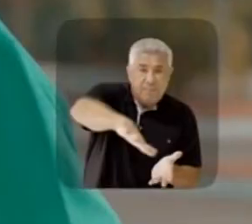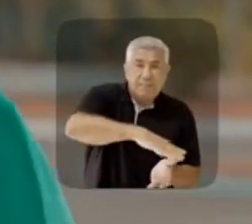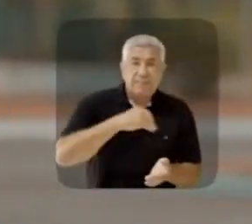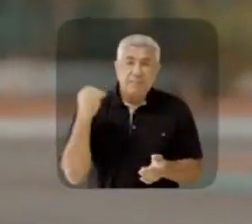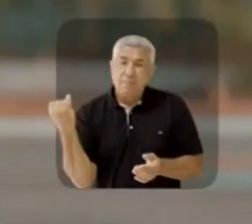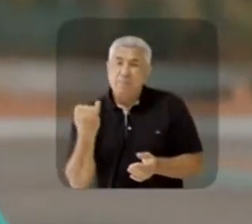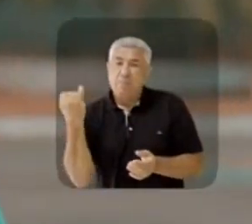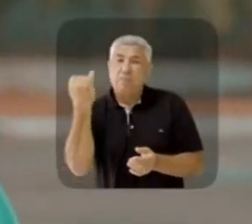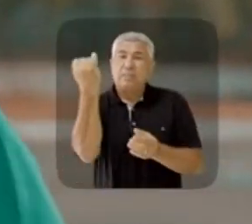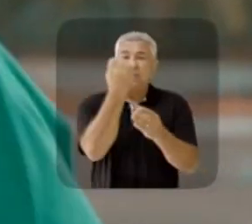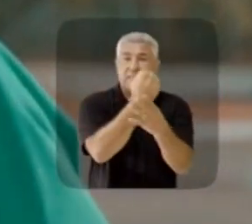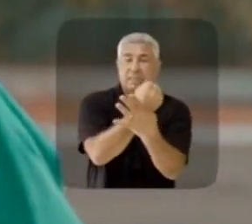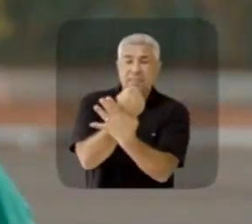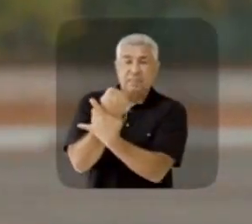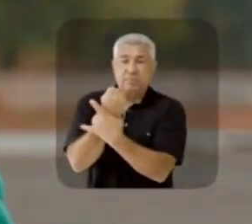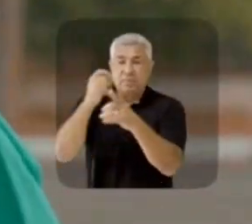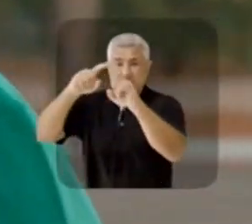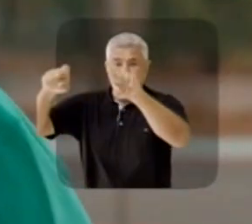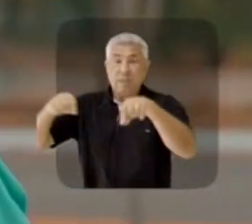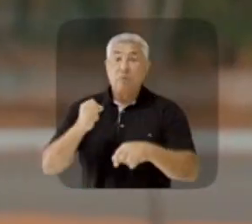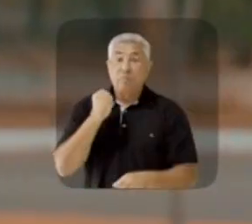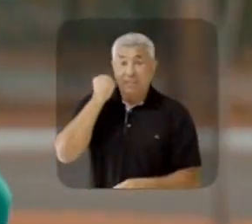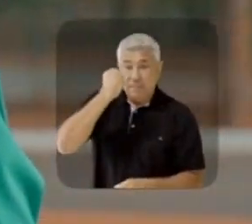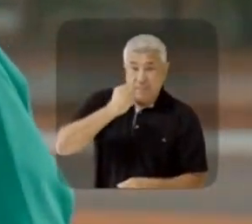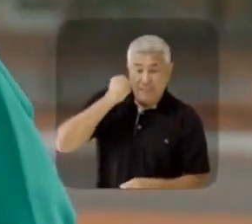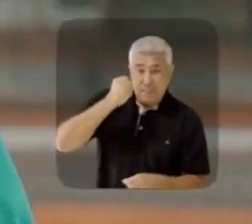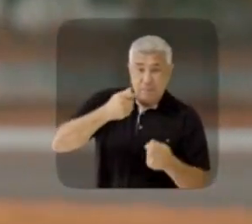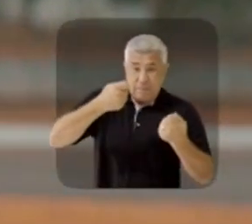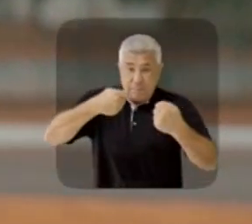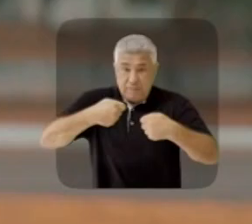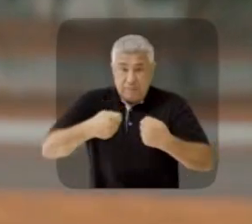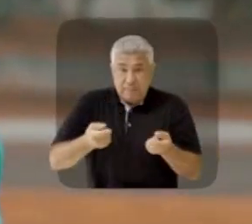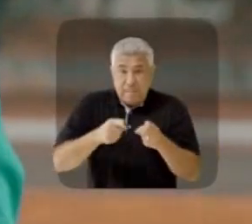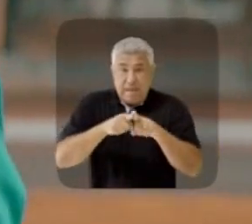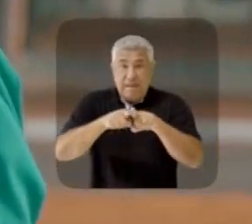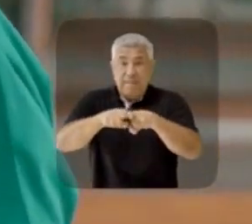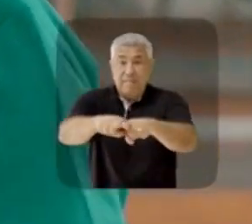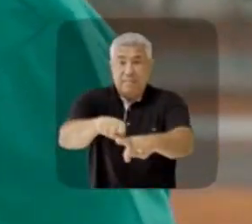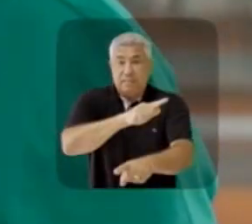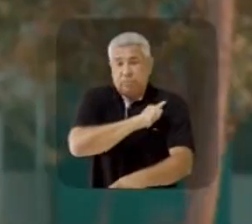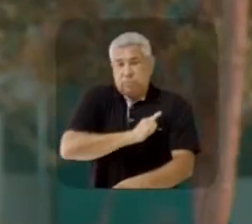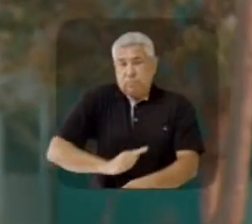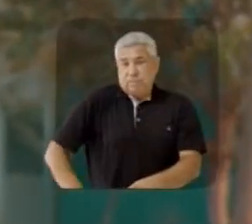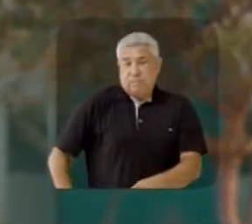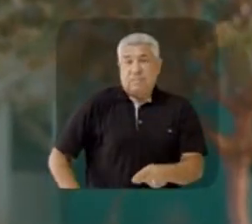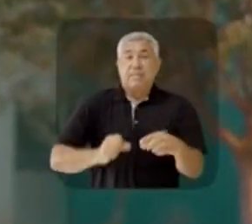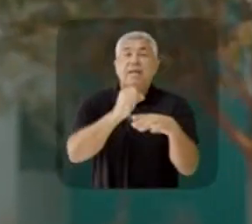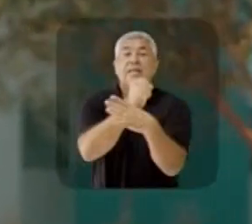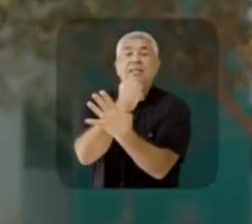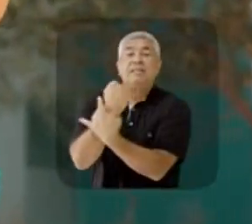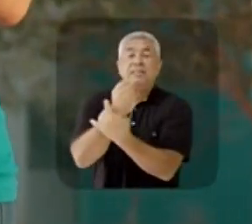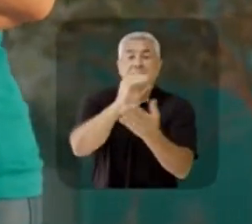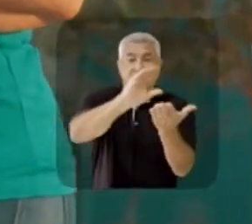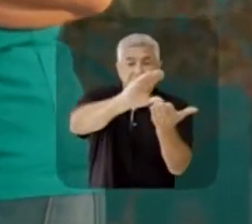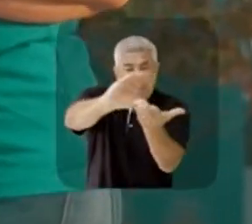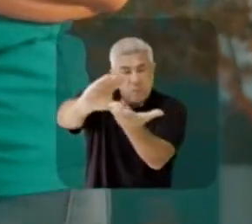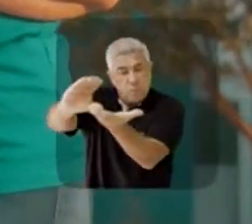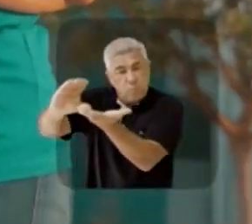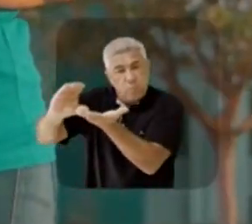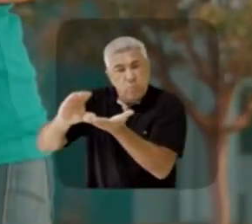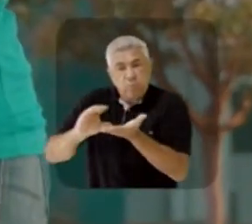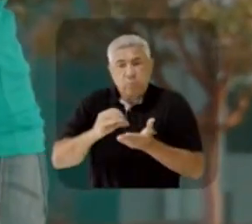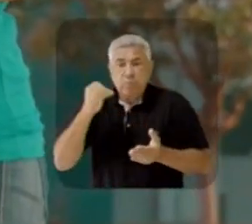vitais é a segurança pública. E uma senadora precisa estar alinhada com os programas de governo. Garantindo recursos e programas